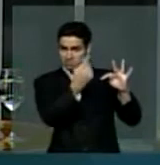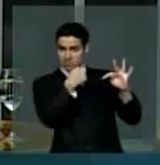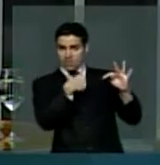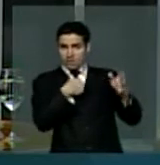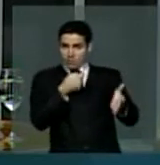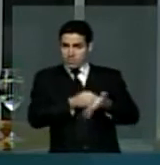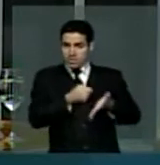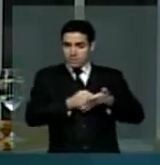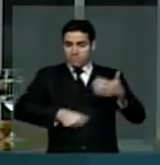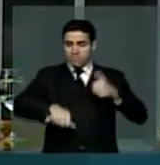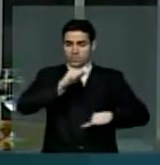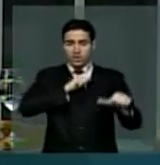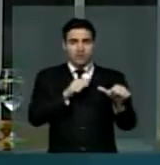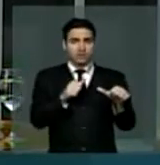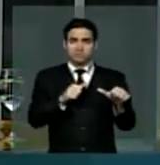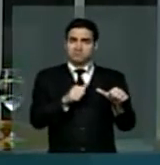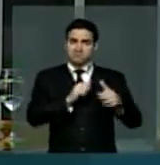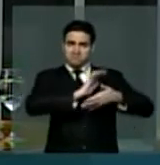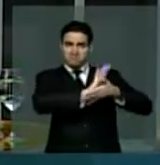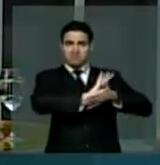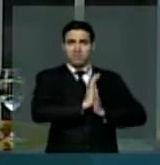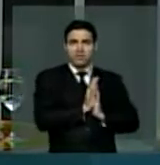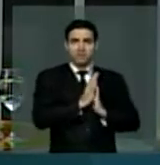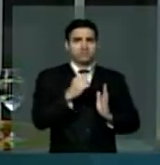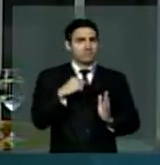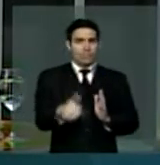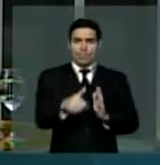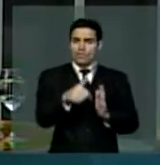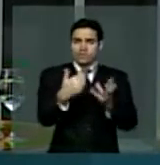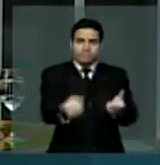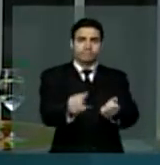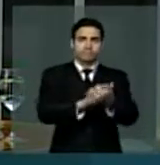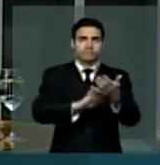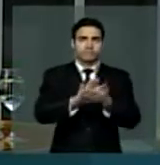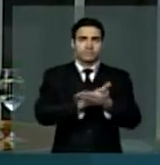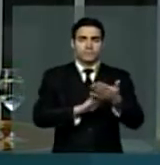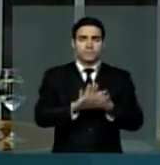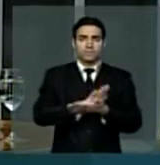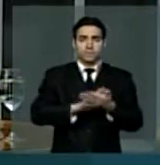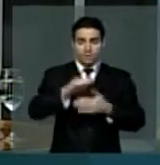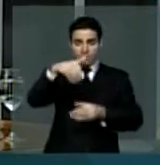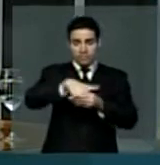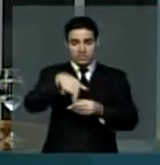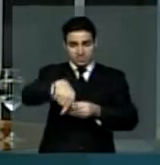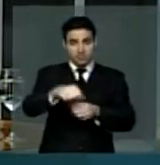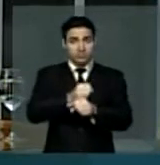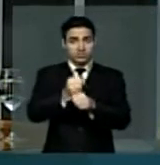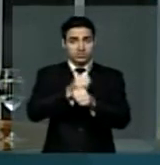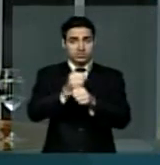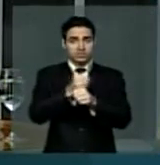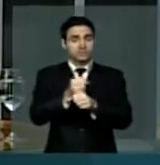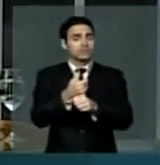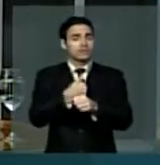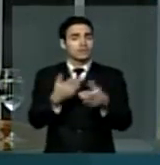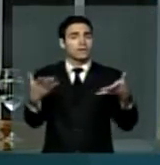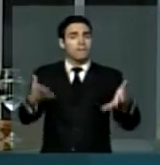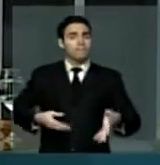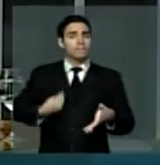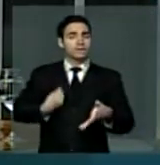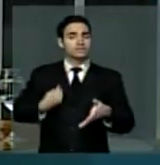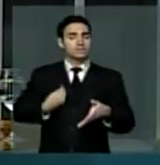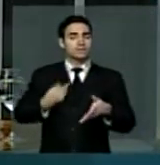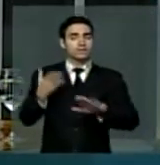também não pode esmagar. Nas eleições deste ano, estou participando das